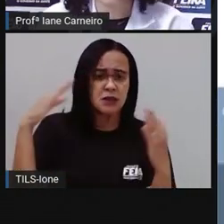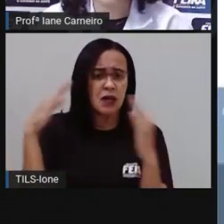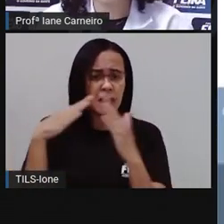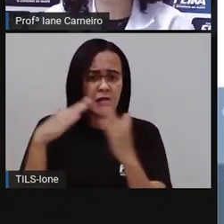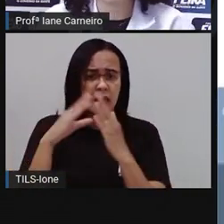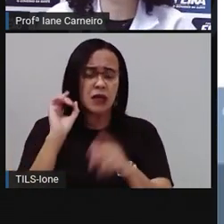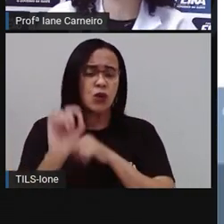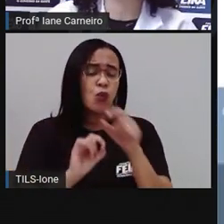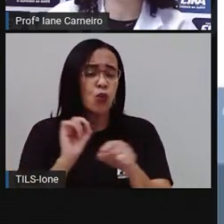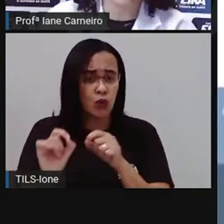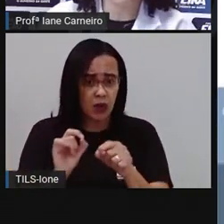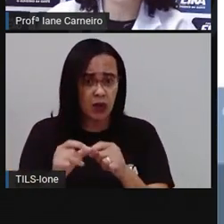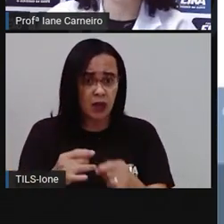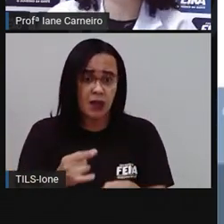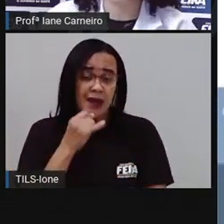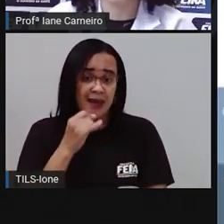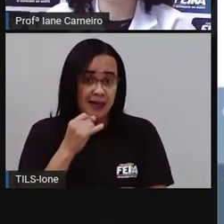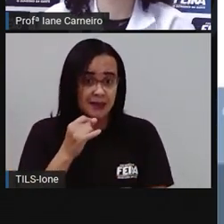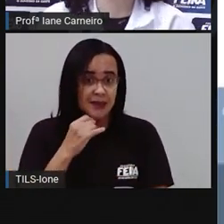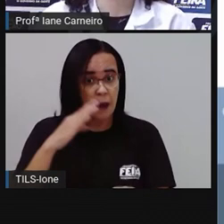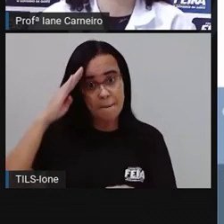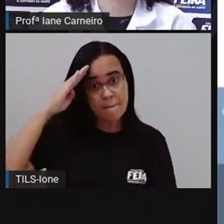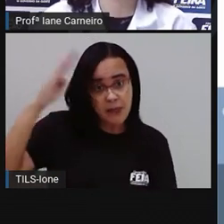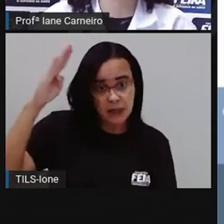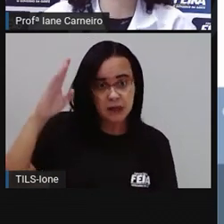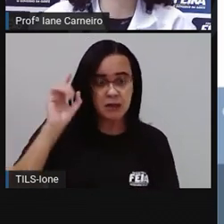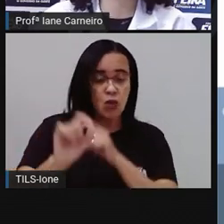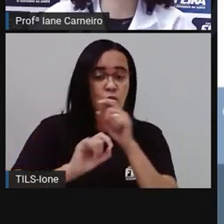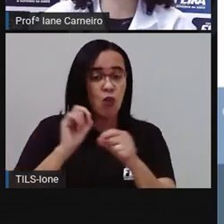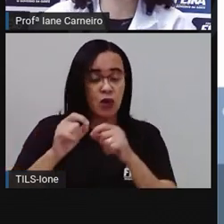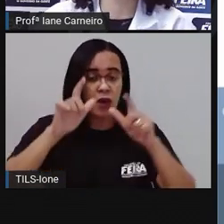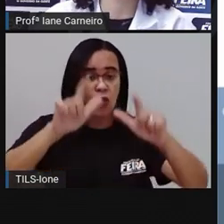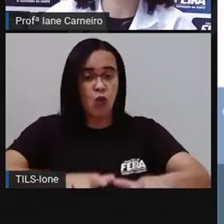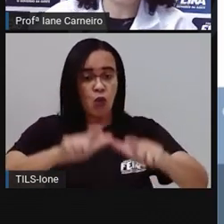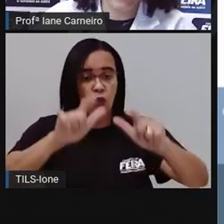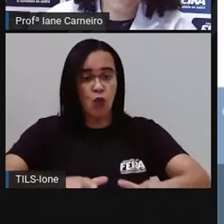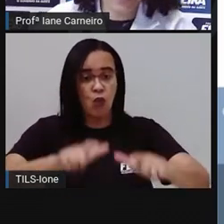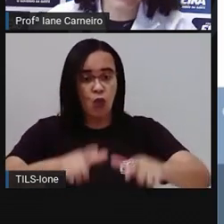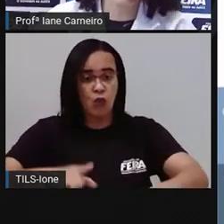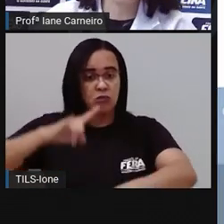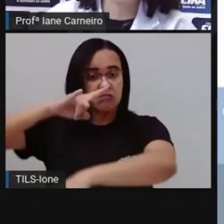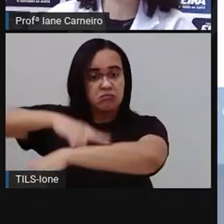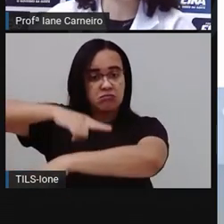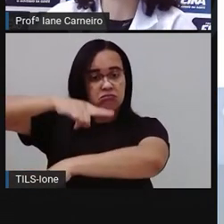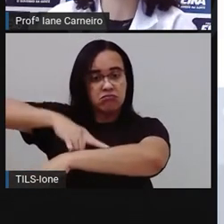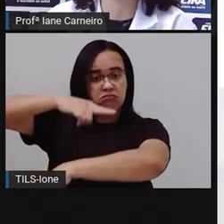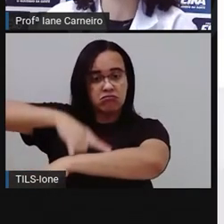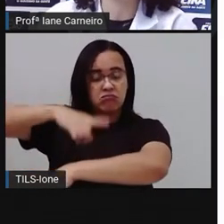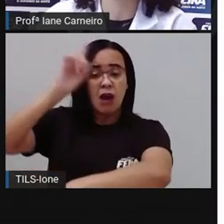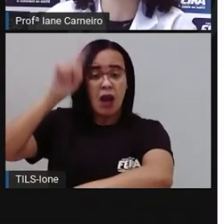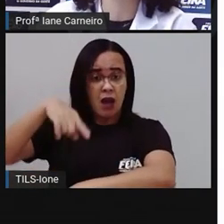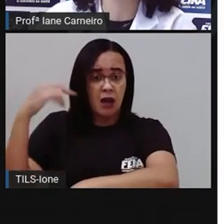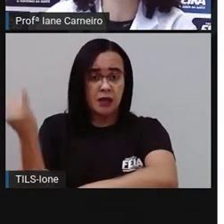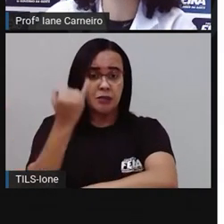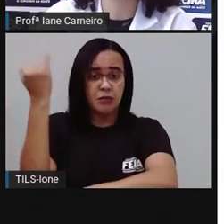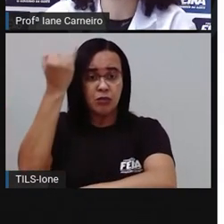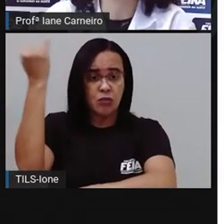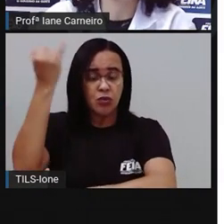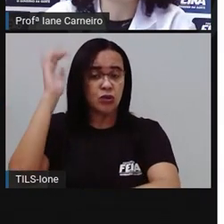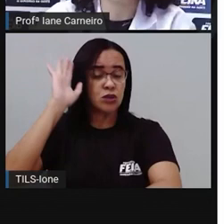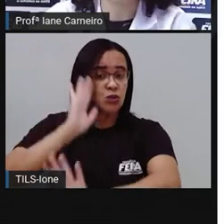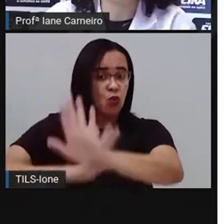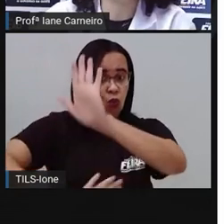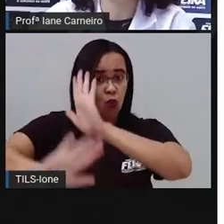alguns cômodos, né? E em especial a Pró trouxe aqui para falar com vocês do banheiro, né? Então, é importante a gente ter muito